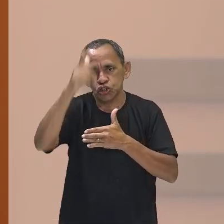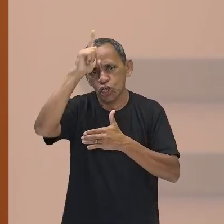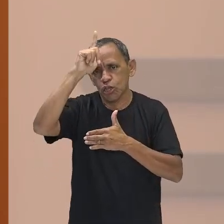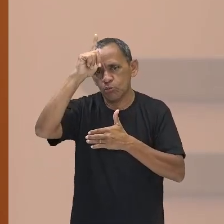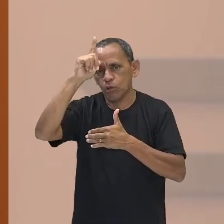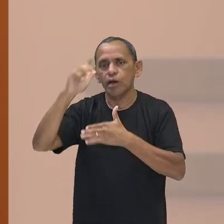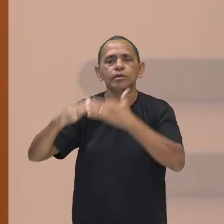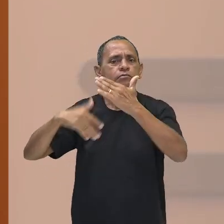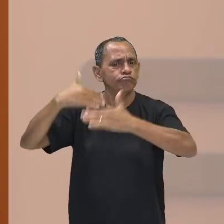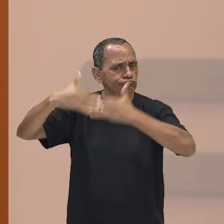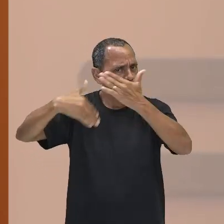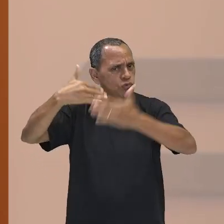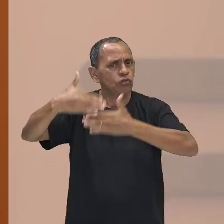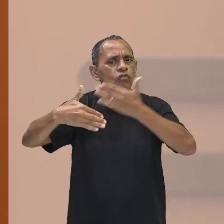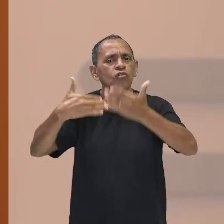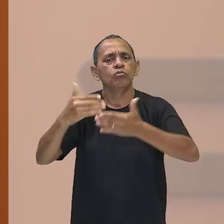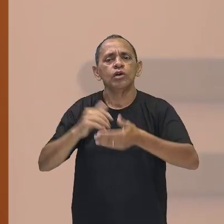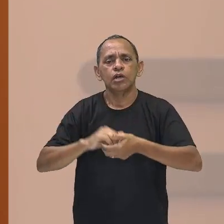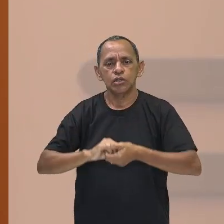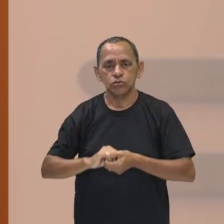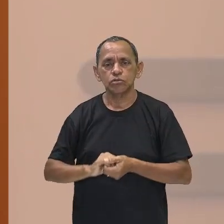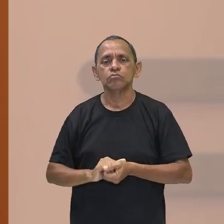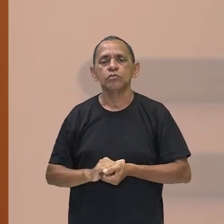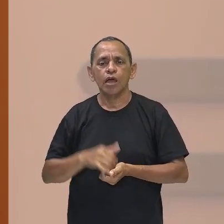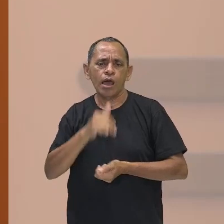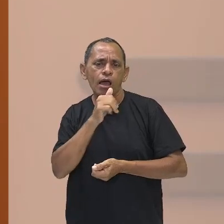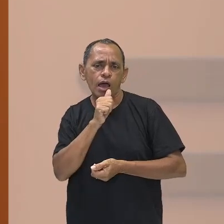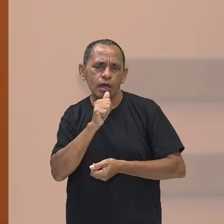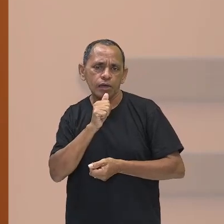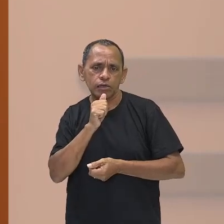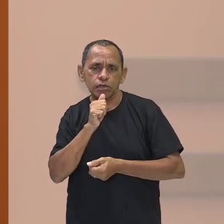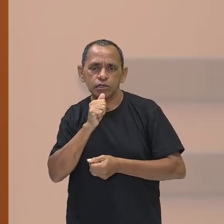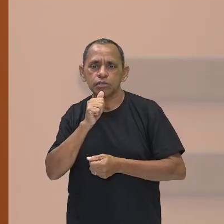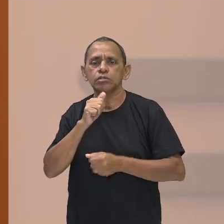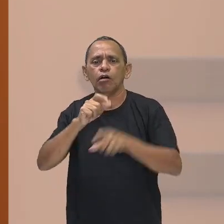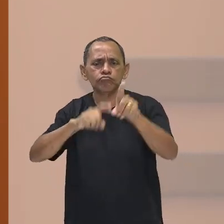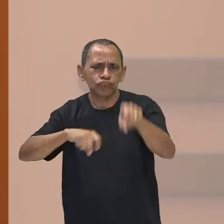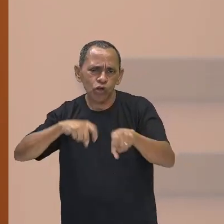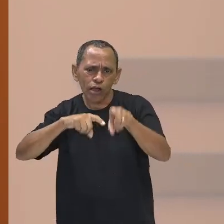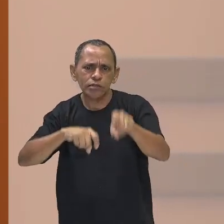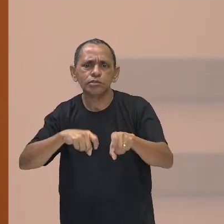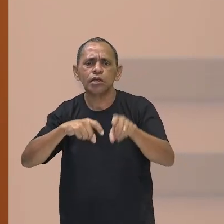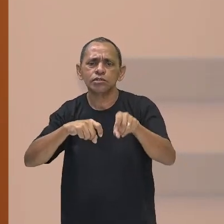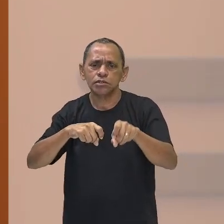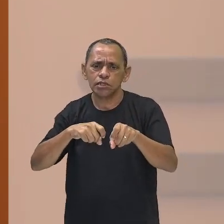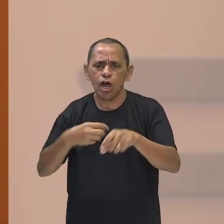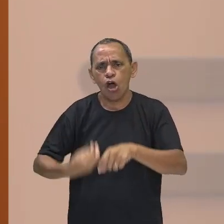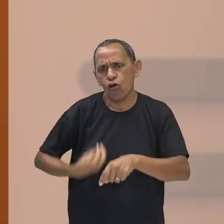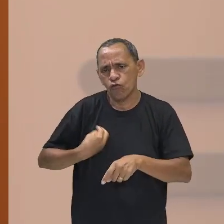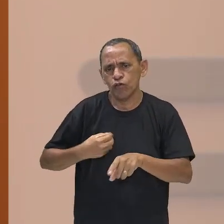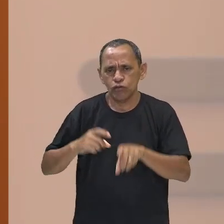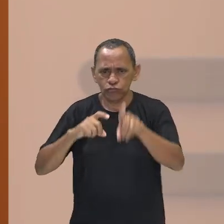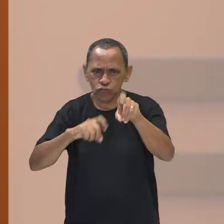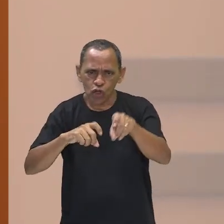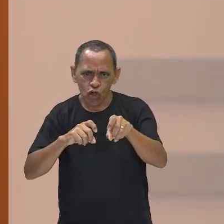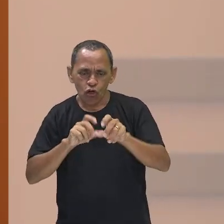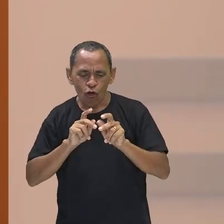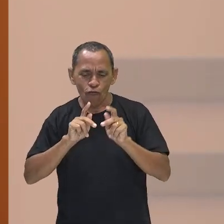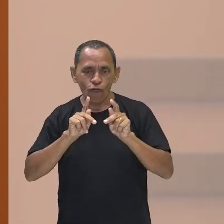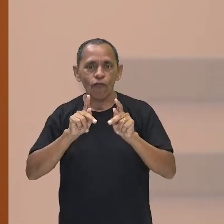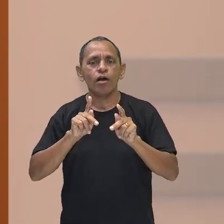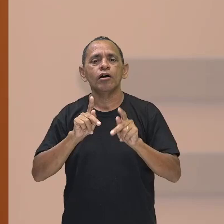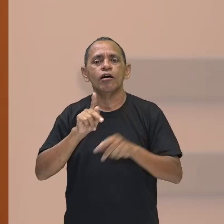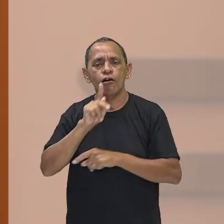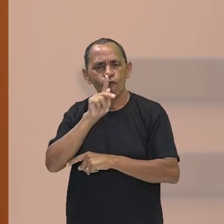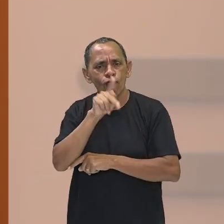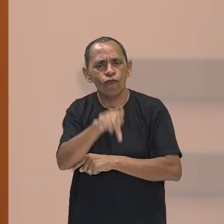vivendo aí num processo de ruralização. Ainda a força da economia está no campo,